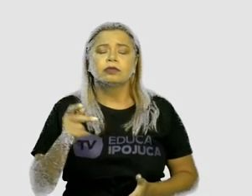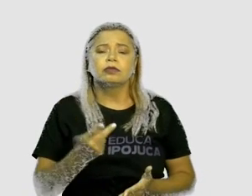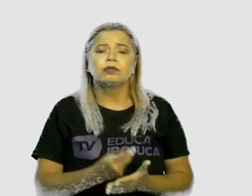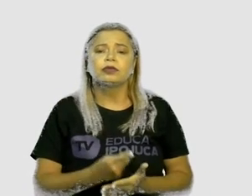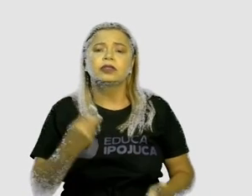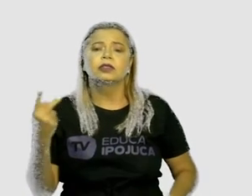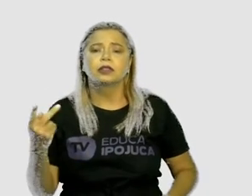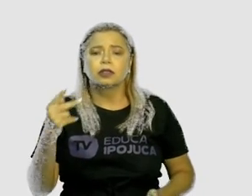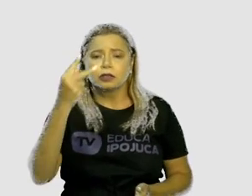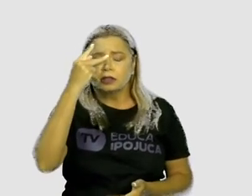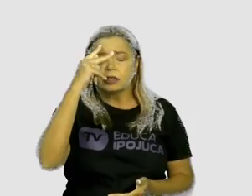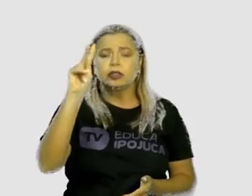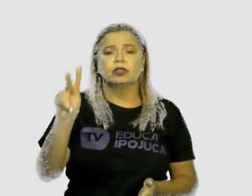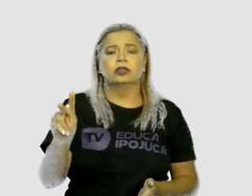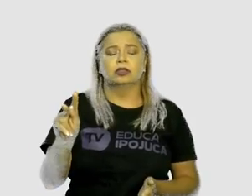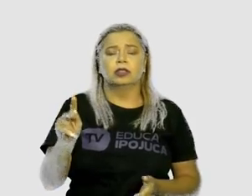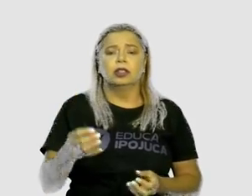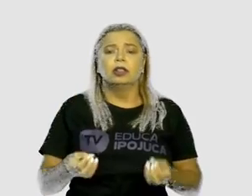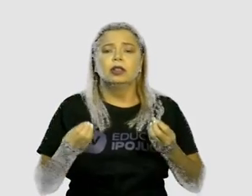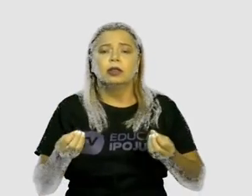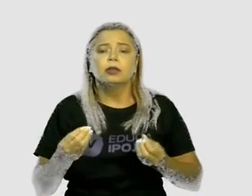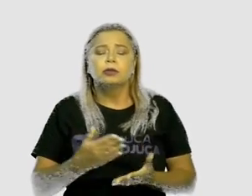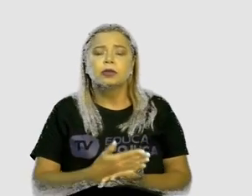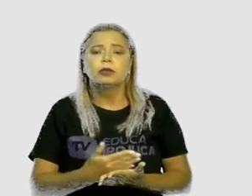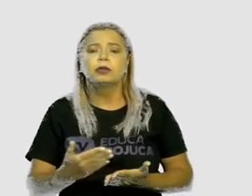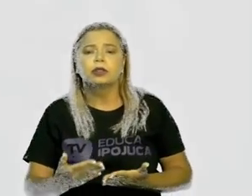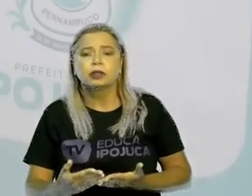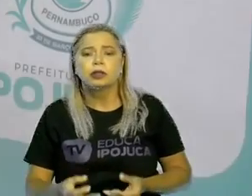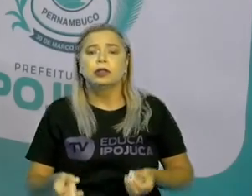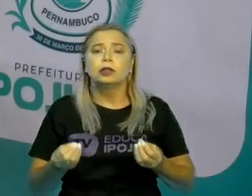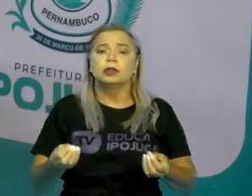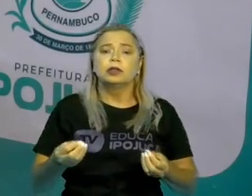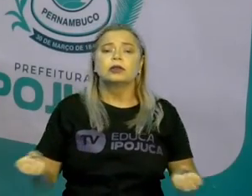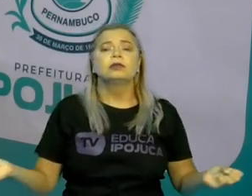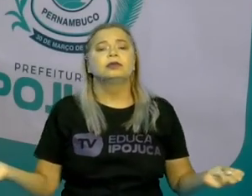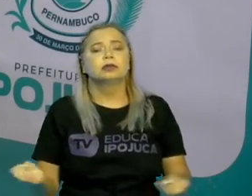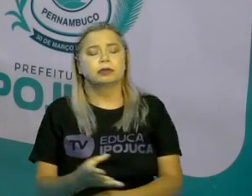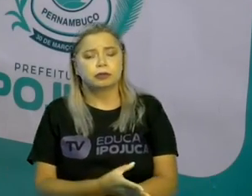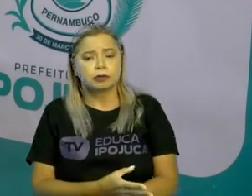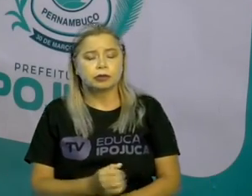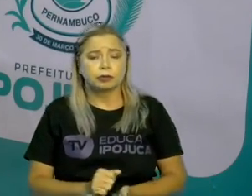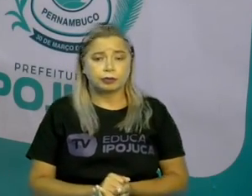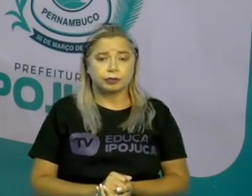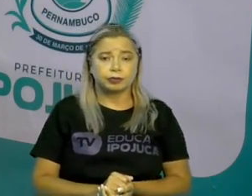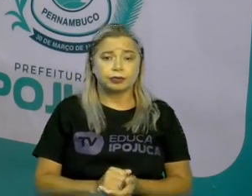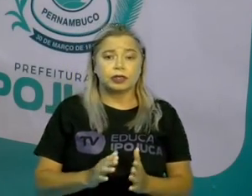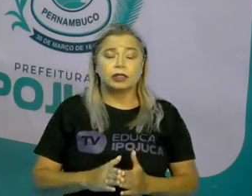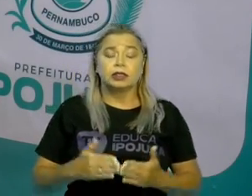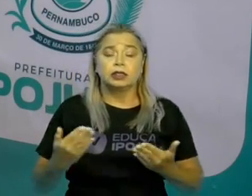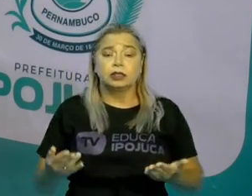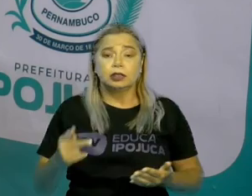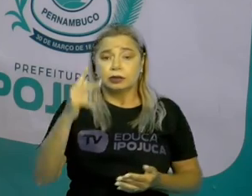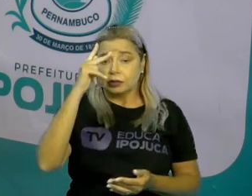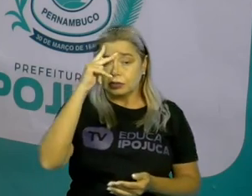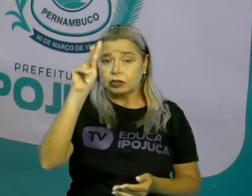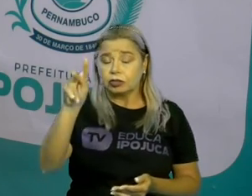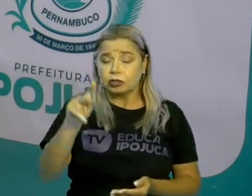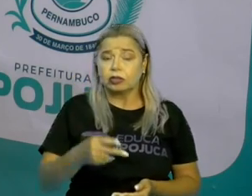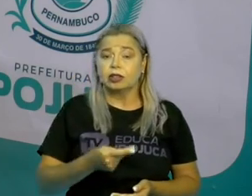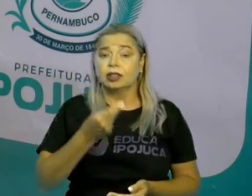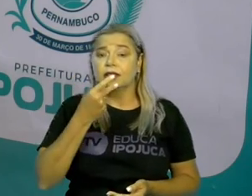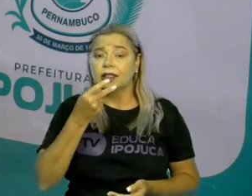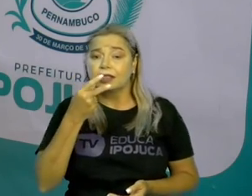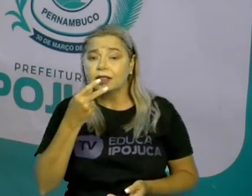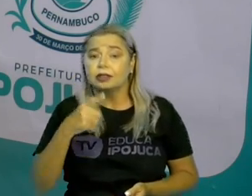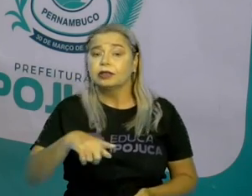história e como ela terminou. E isso, como foi o seu desfecho. Então, uma história narrativa tem um início,